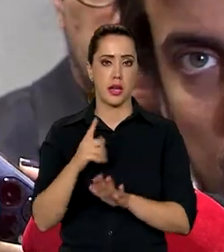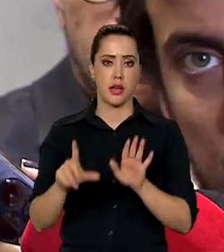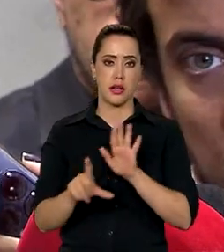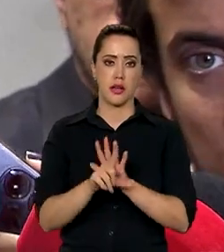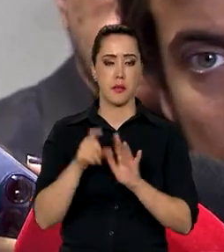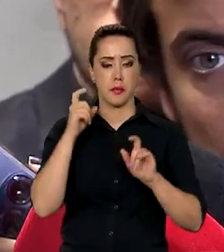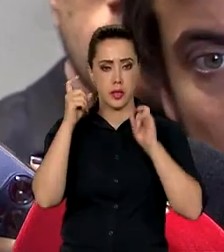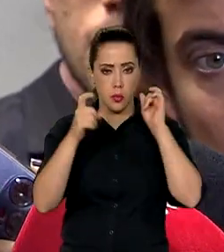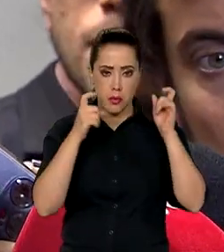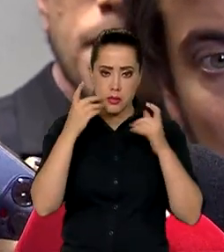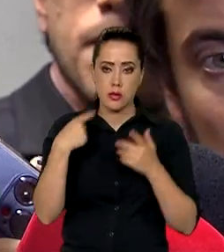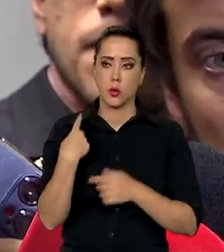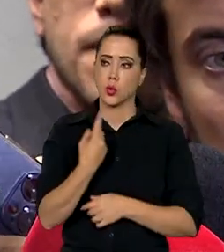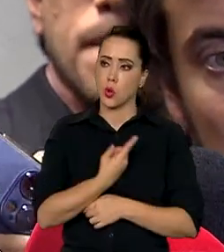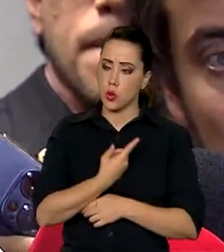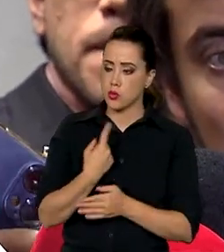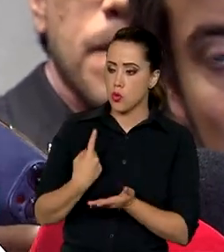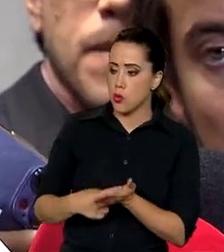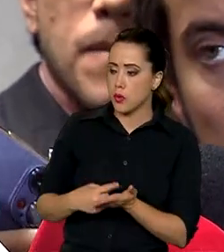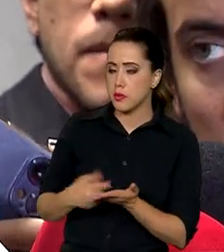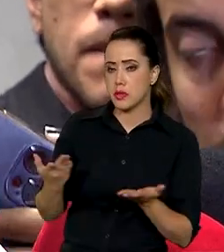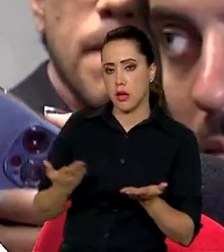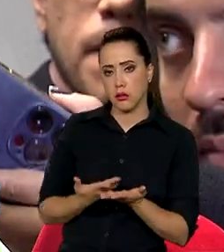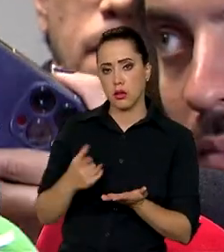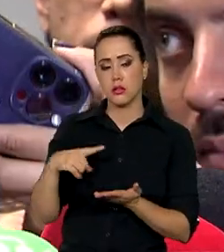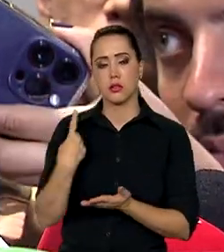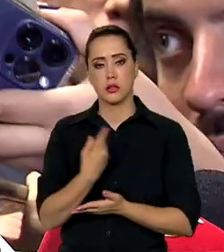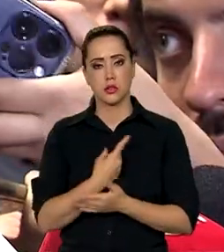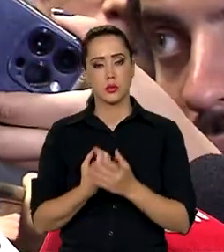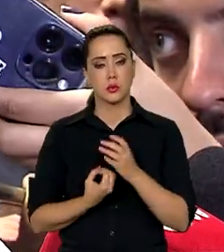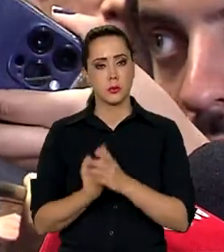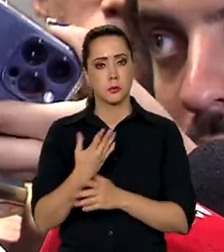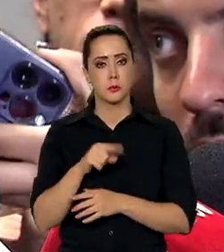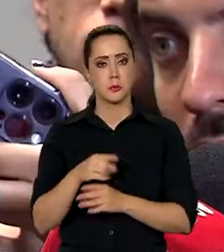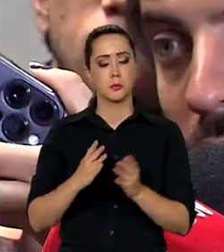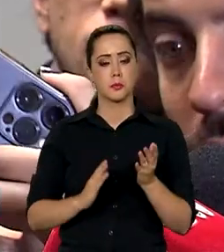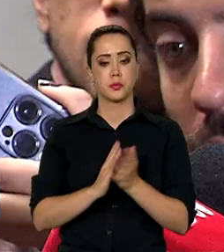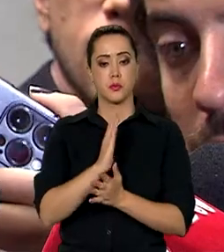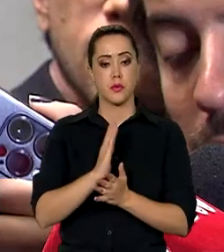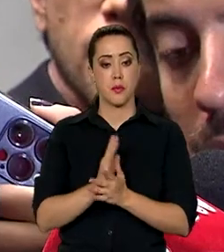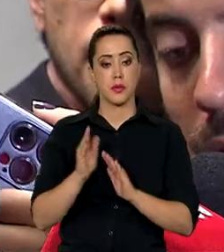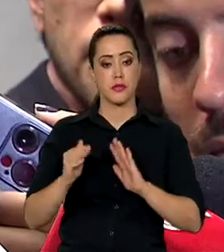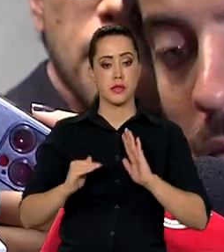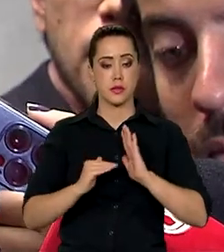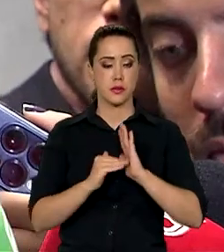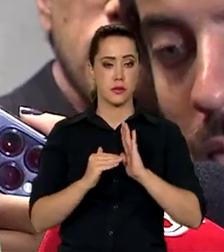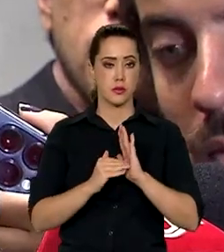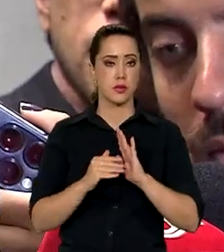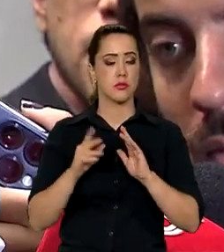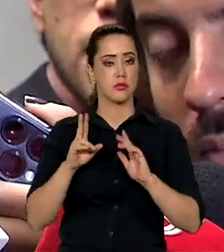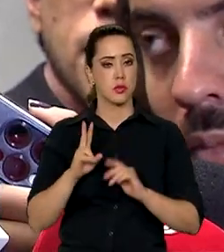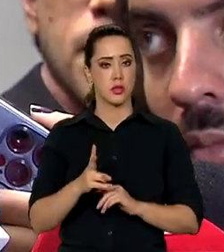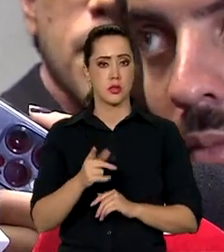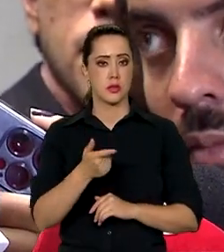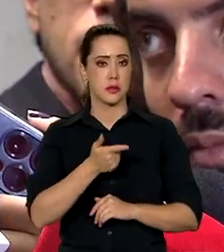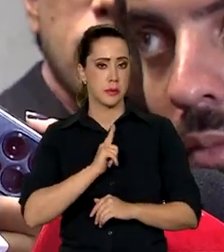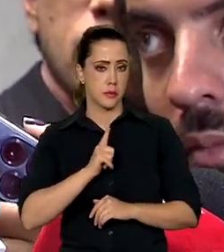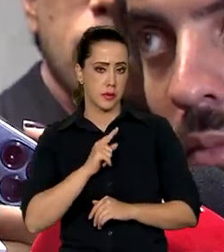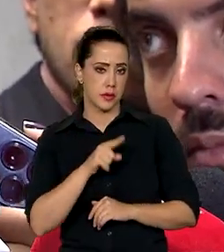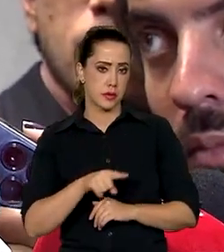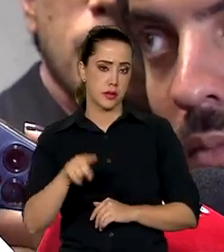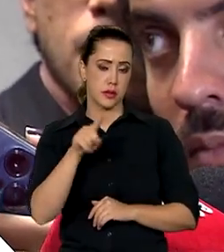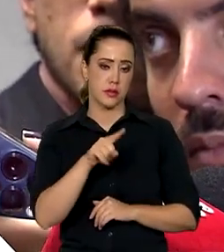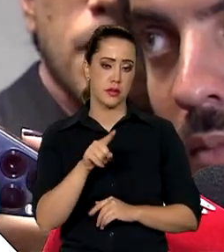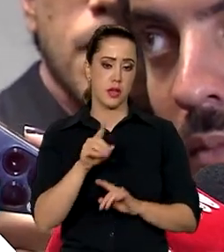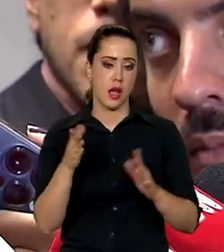trazida e eu saúdo o acordo construído aqui, porque ele consolidou a aprovação no Senado, de caráter terminativo, vai